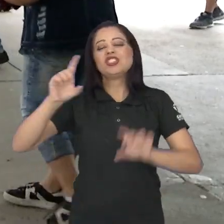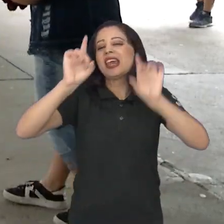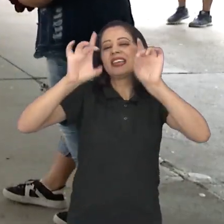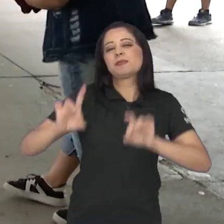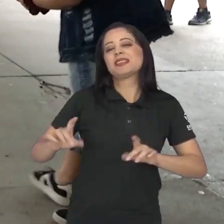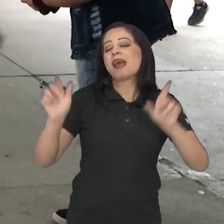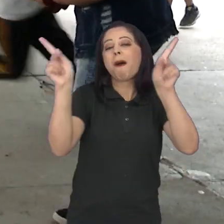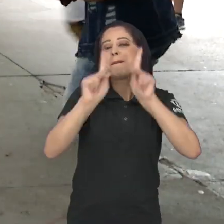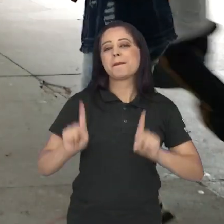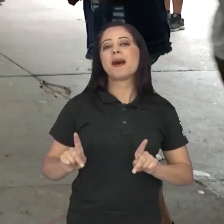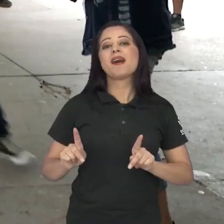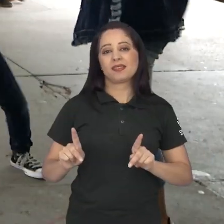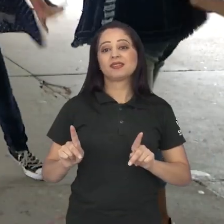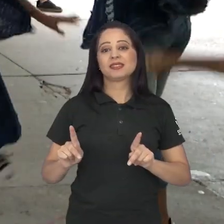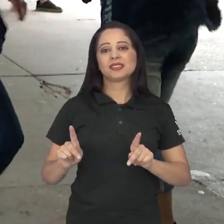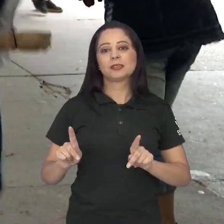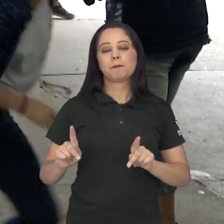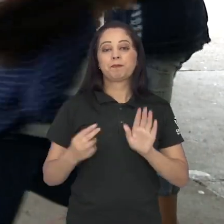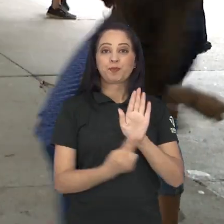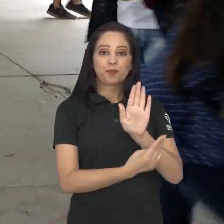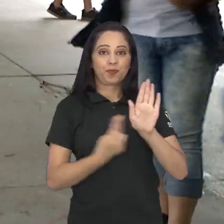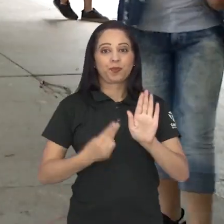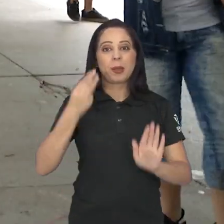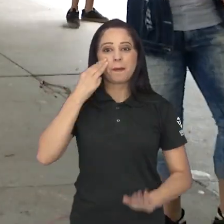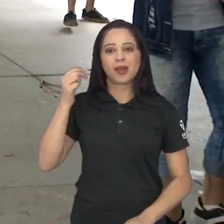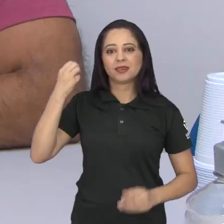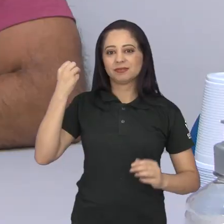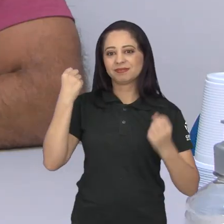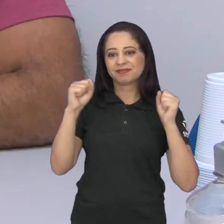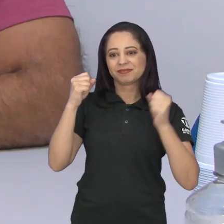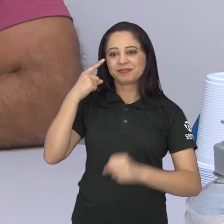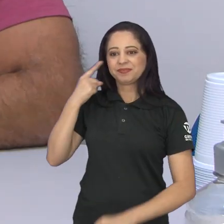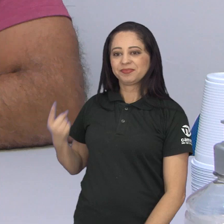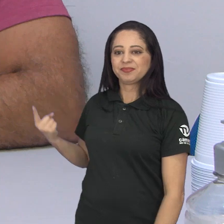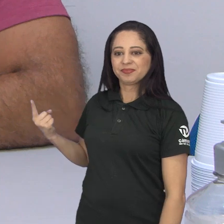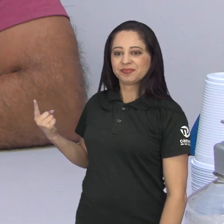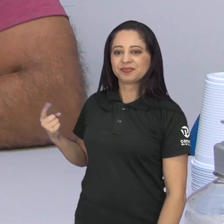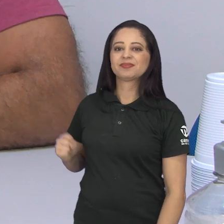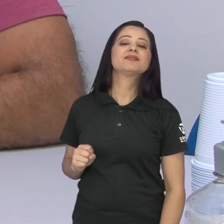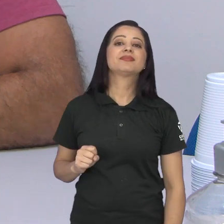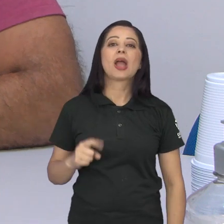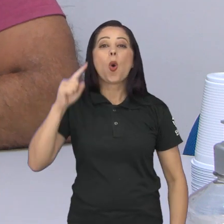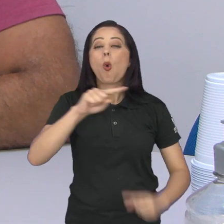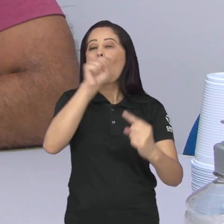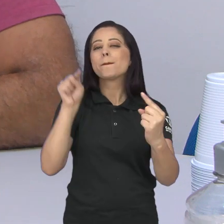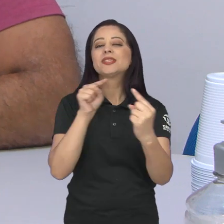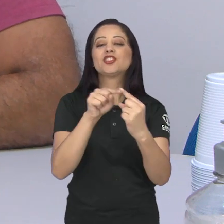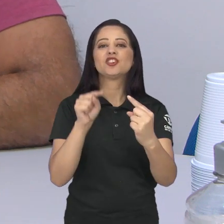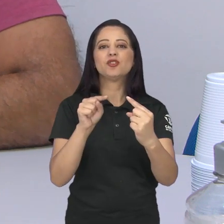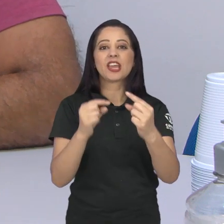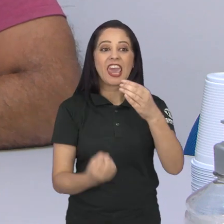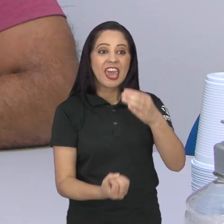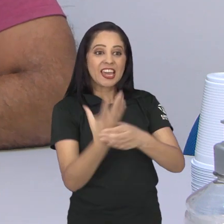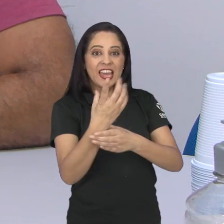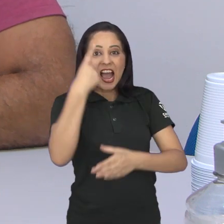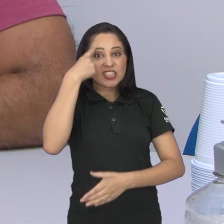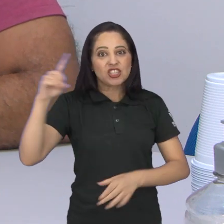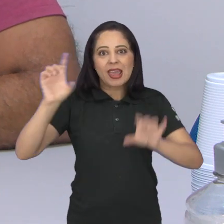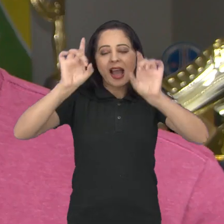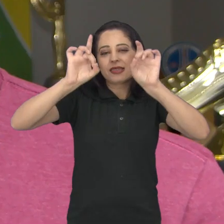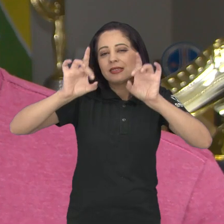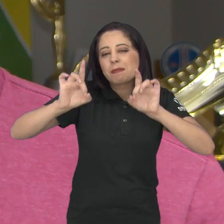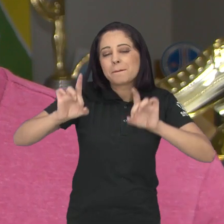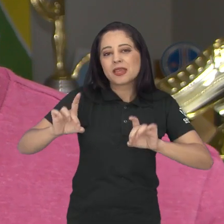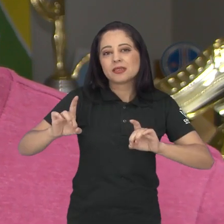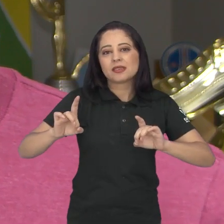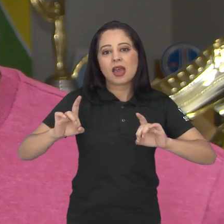que cria o Dia da Paz nas escolas. A matéria, de autoria do vereador Marcão da Academia, quer instituir uma data